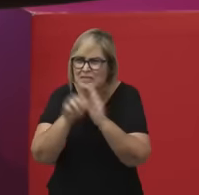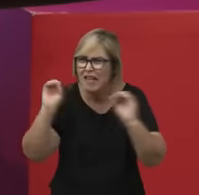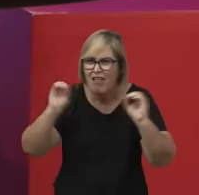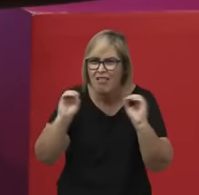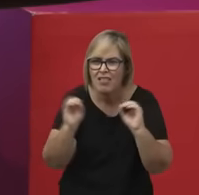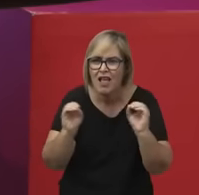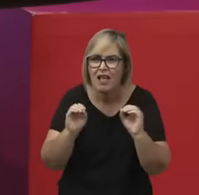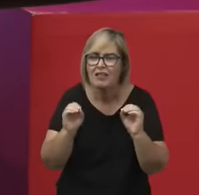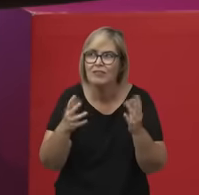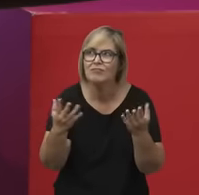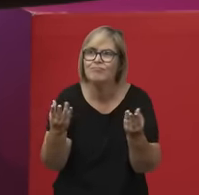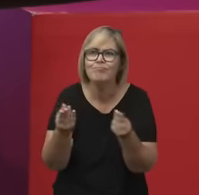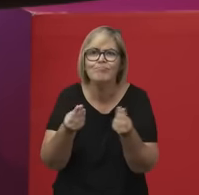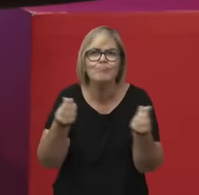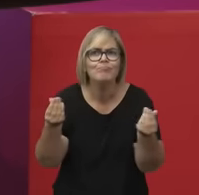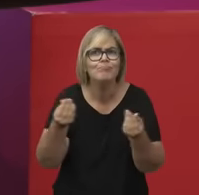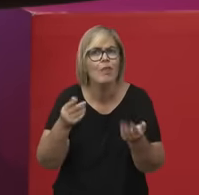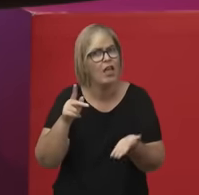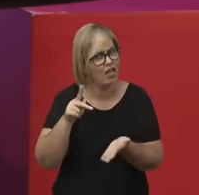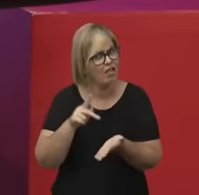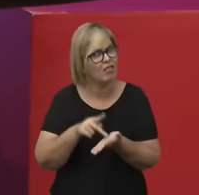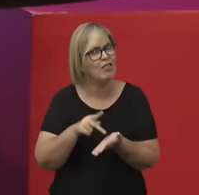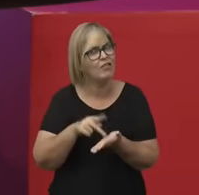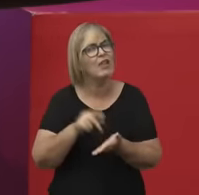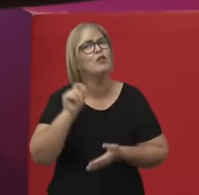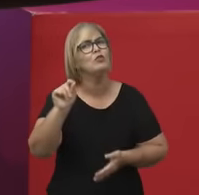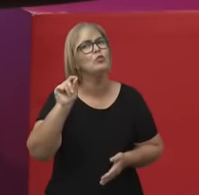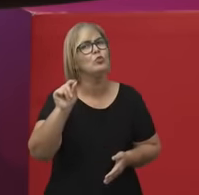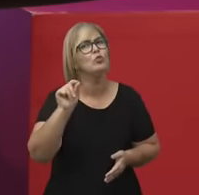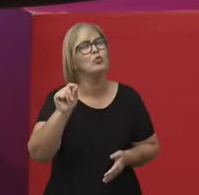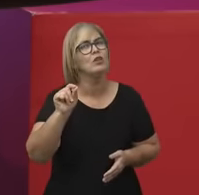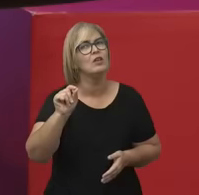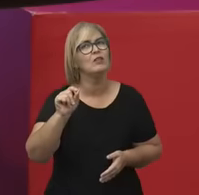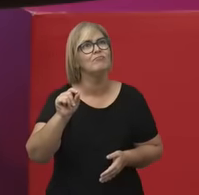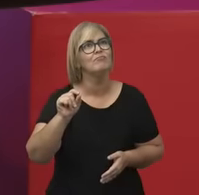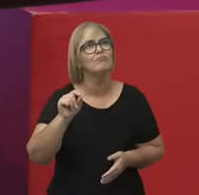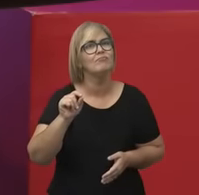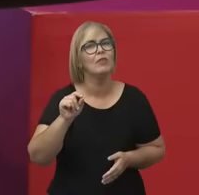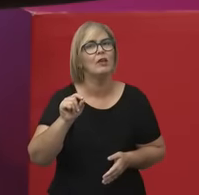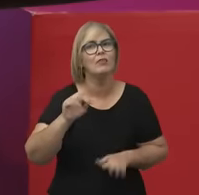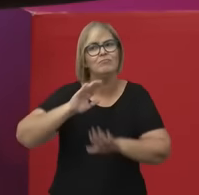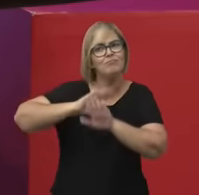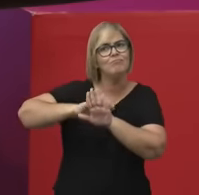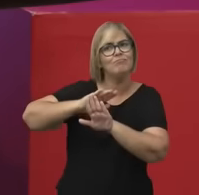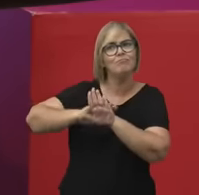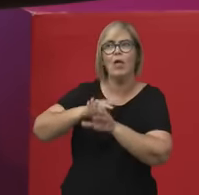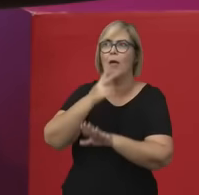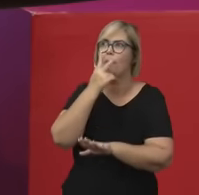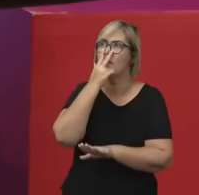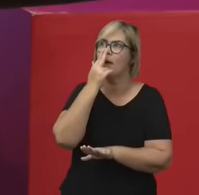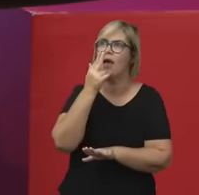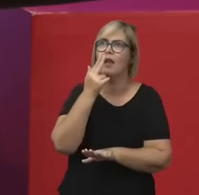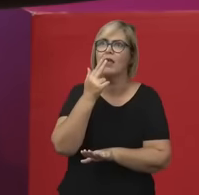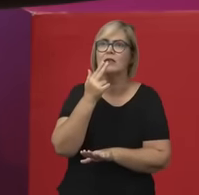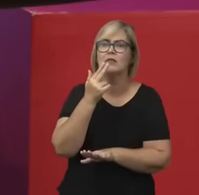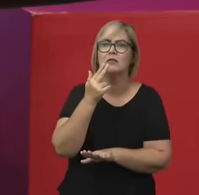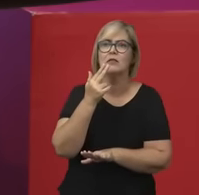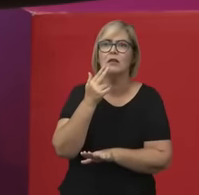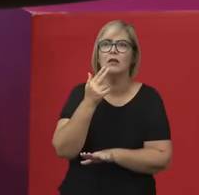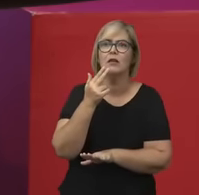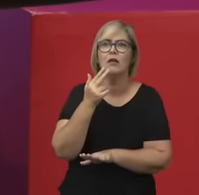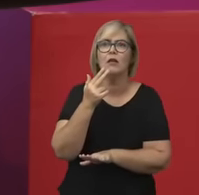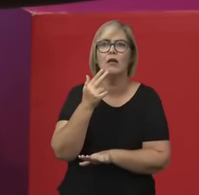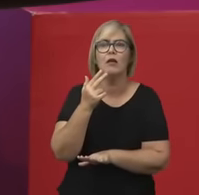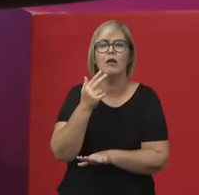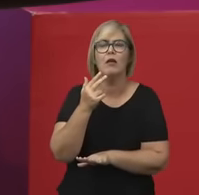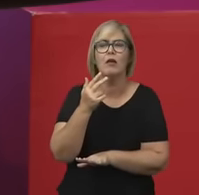É, na verdade, alijar as mulheres do direito à memória, a uma memória coletiva.